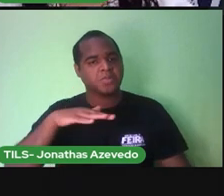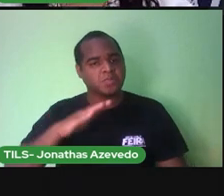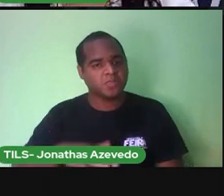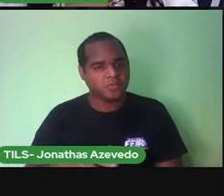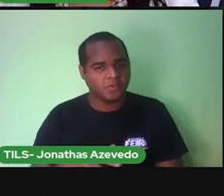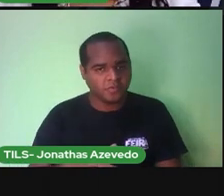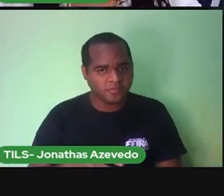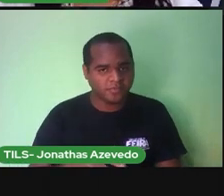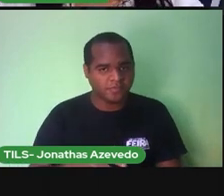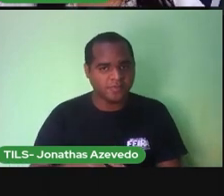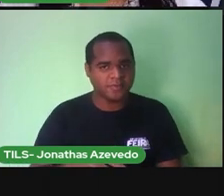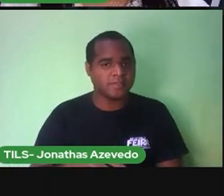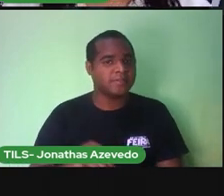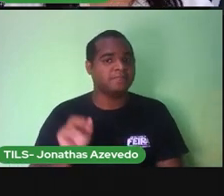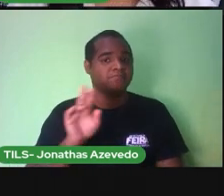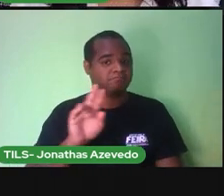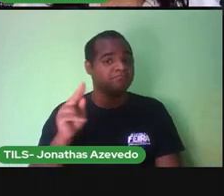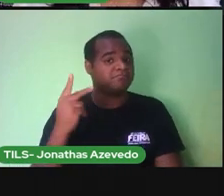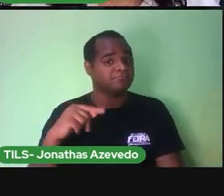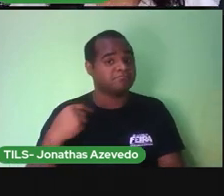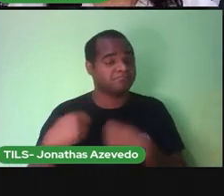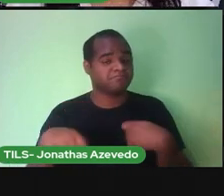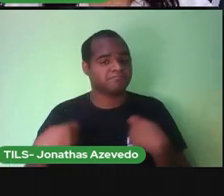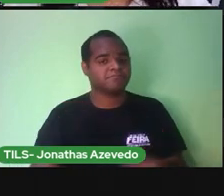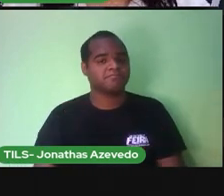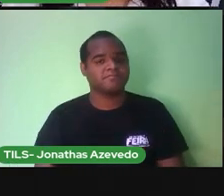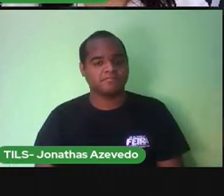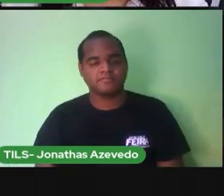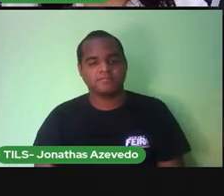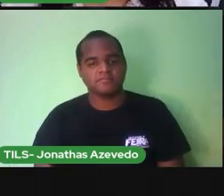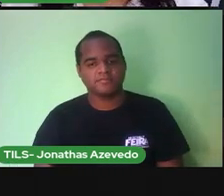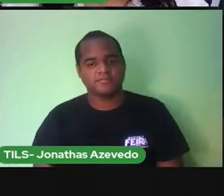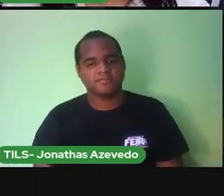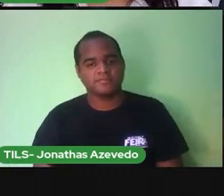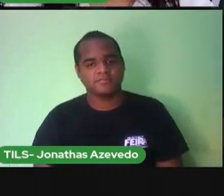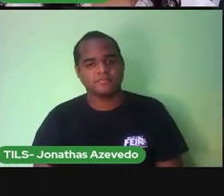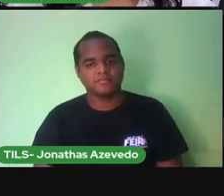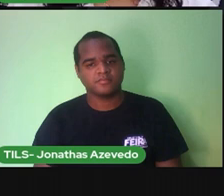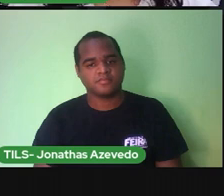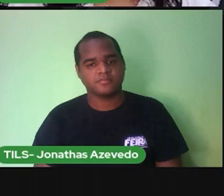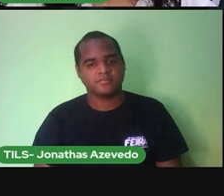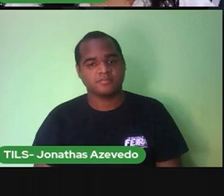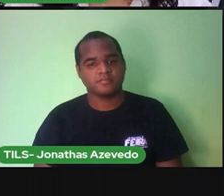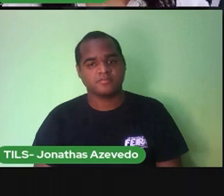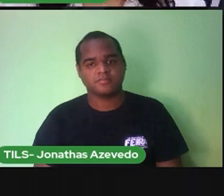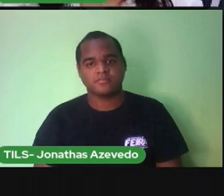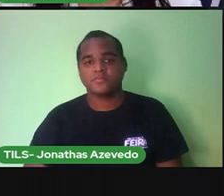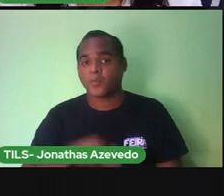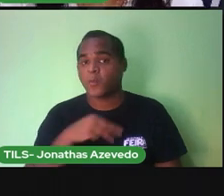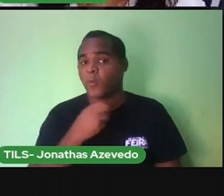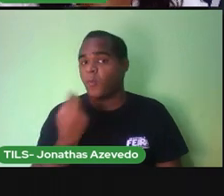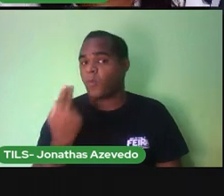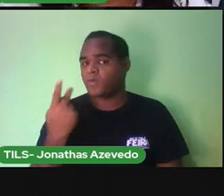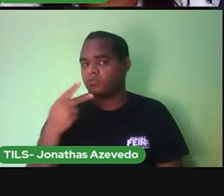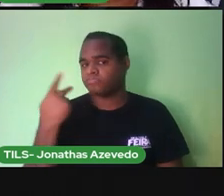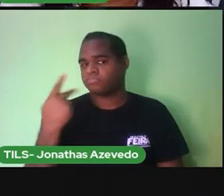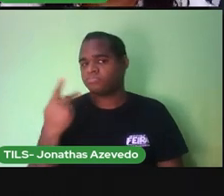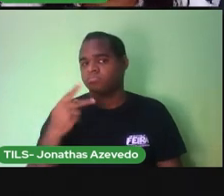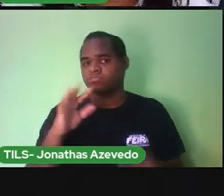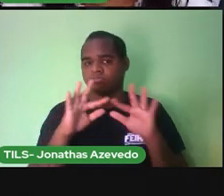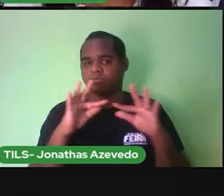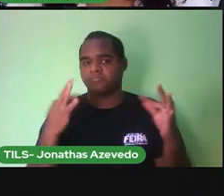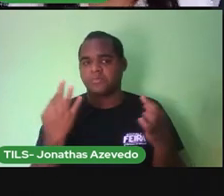Também Coloca o nome Algum familiar De Lucas Tem a mesma altura Que você